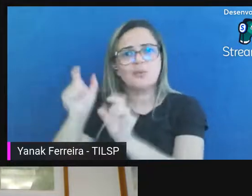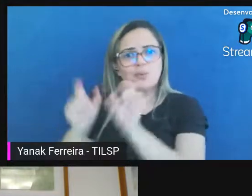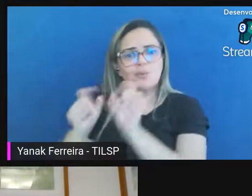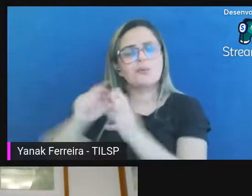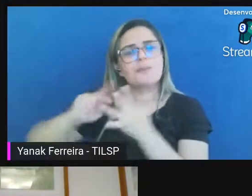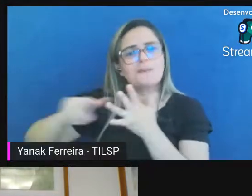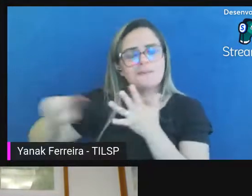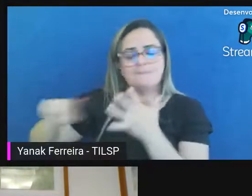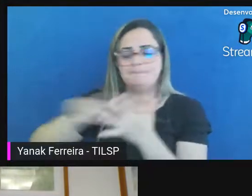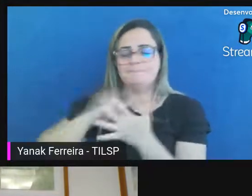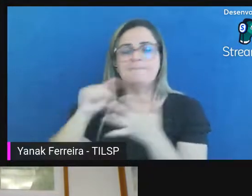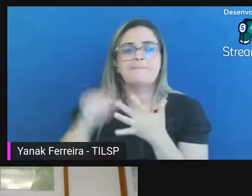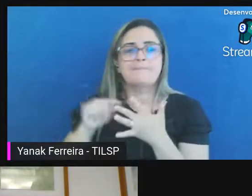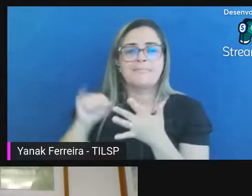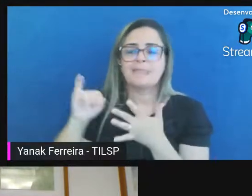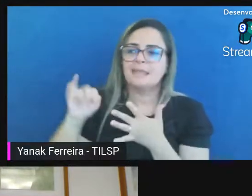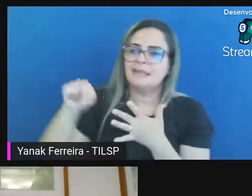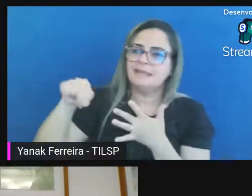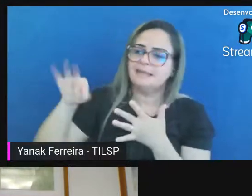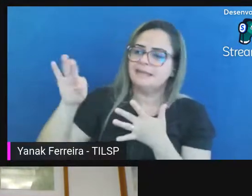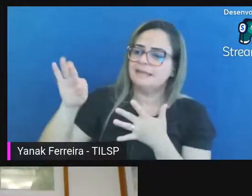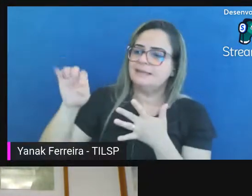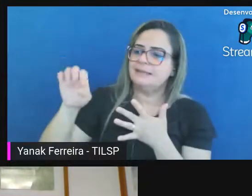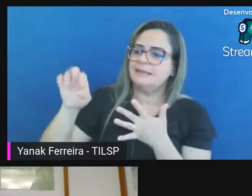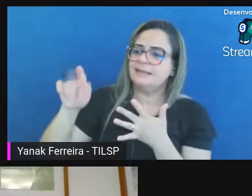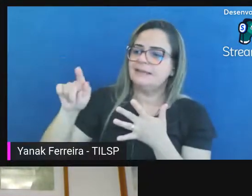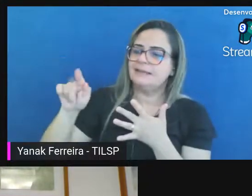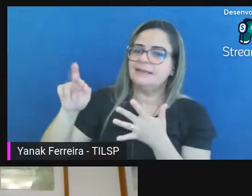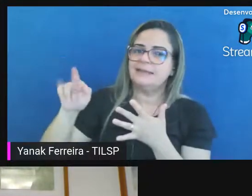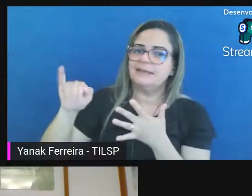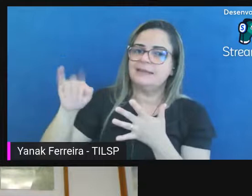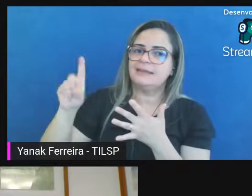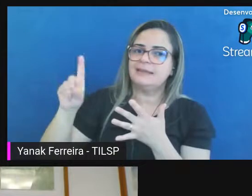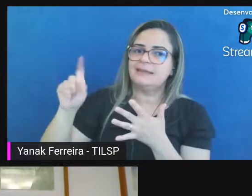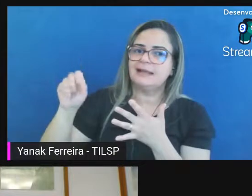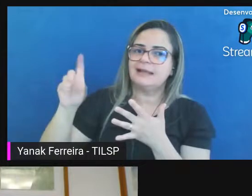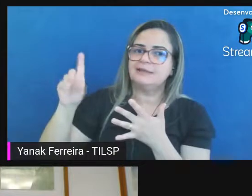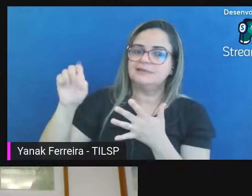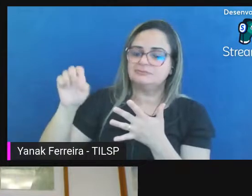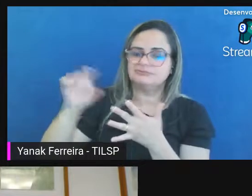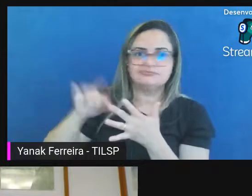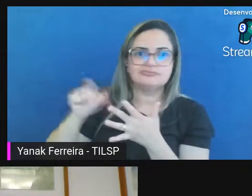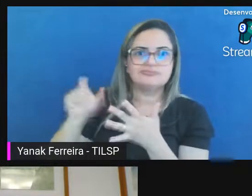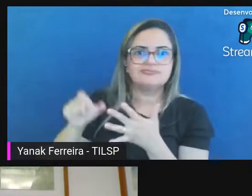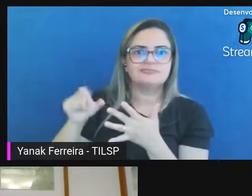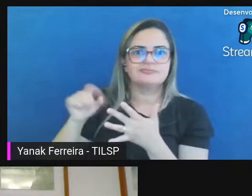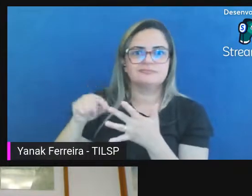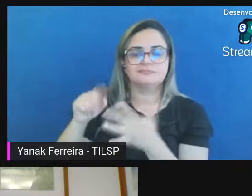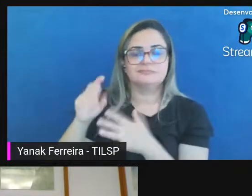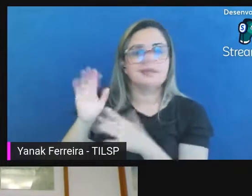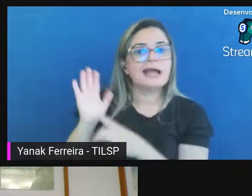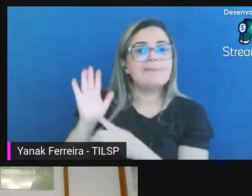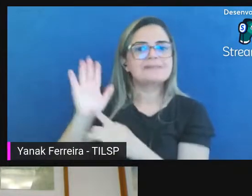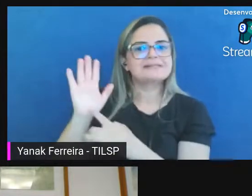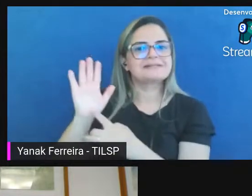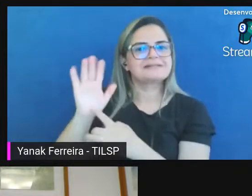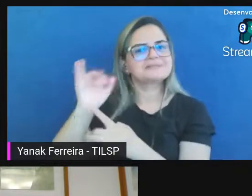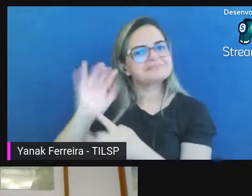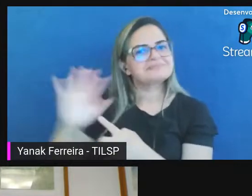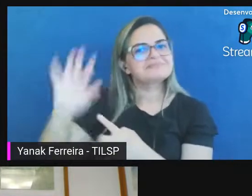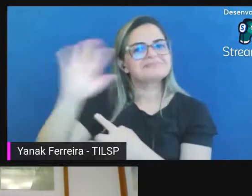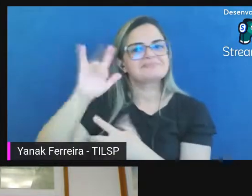integridade fixidez forma fixa apresentação do documento